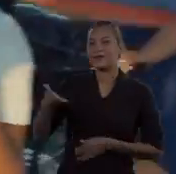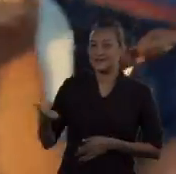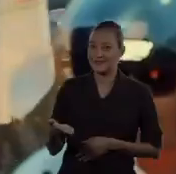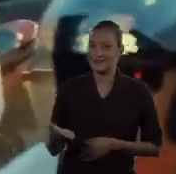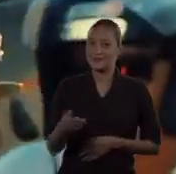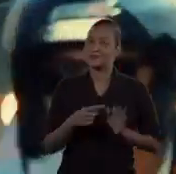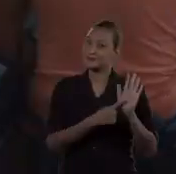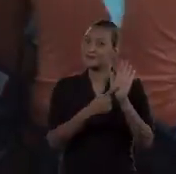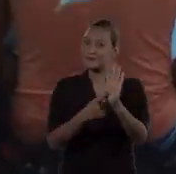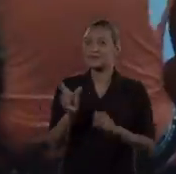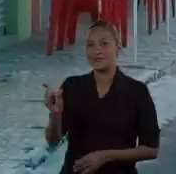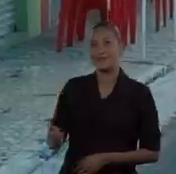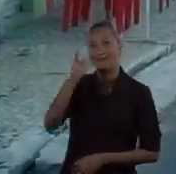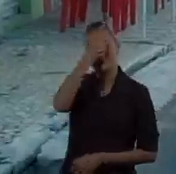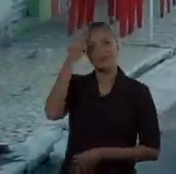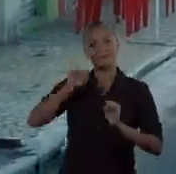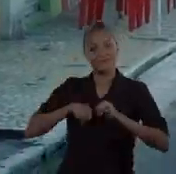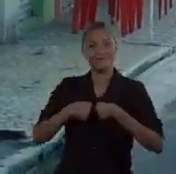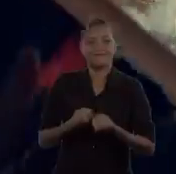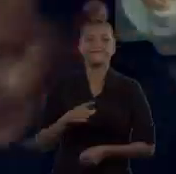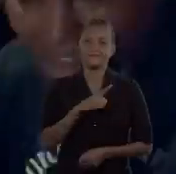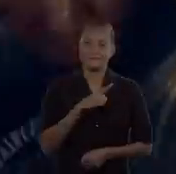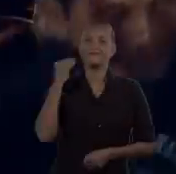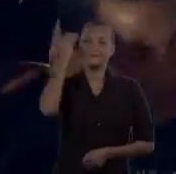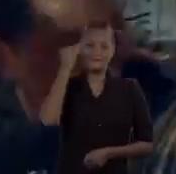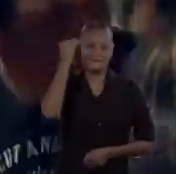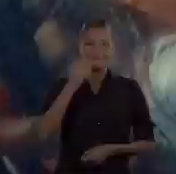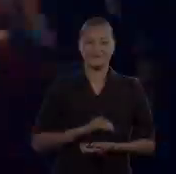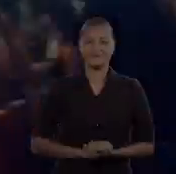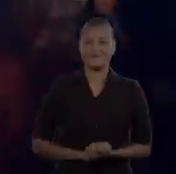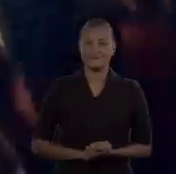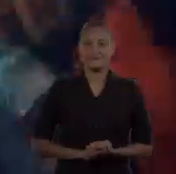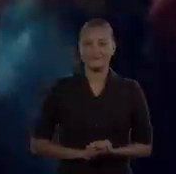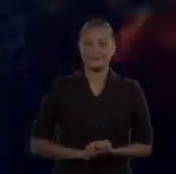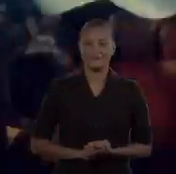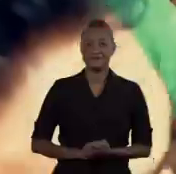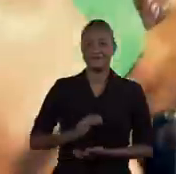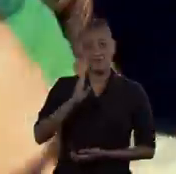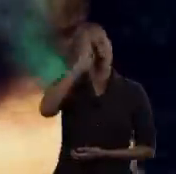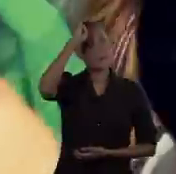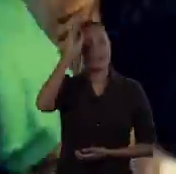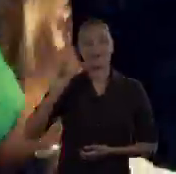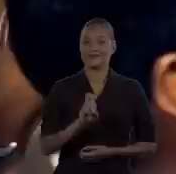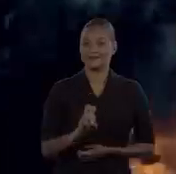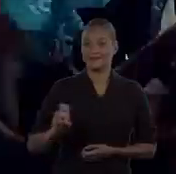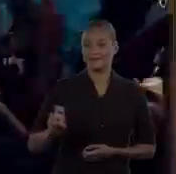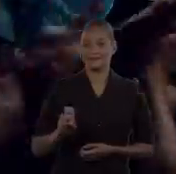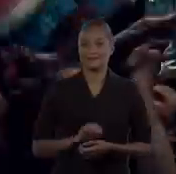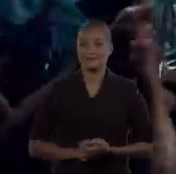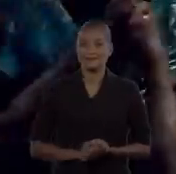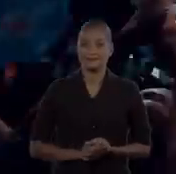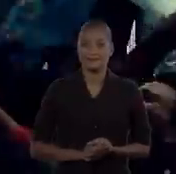Começa agora o programa do candidato que une a força da experiência com a energia da inovação. O Mar